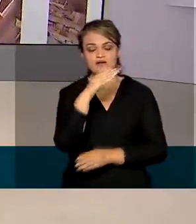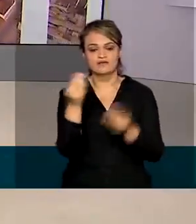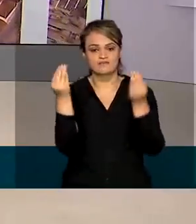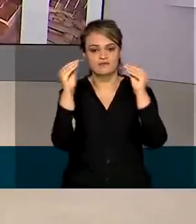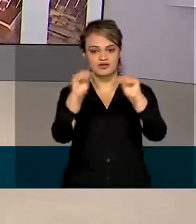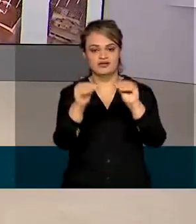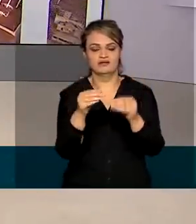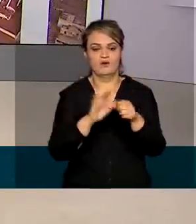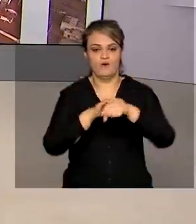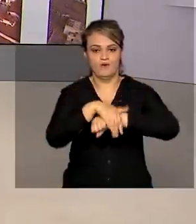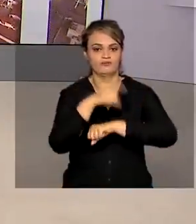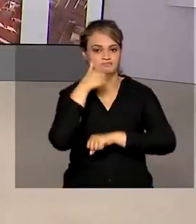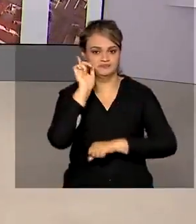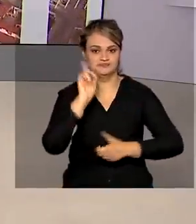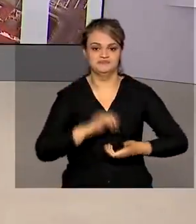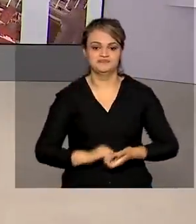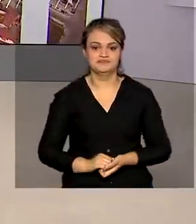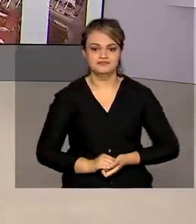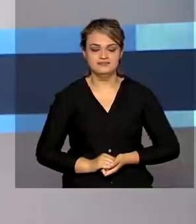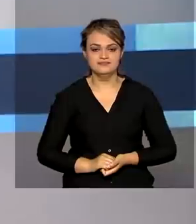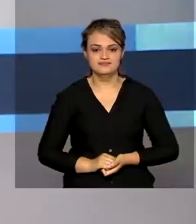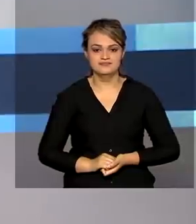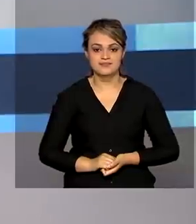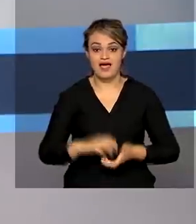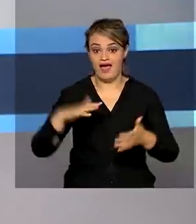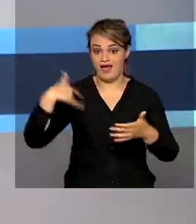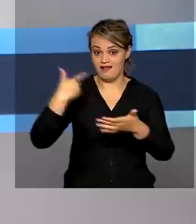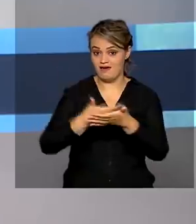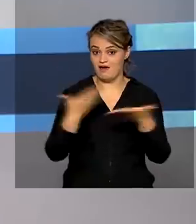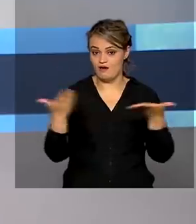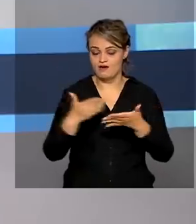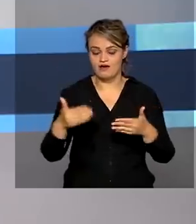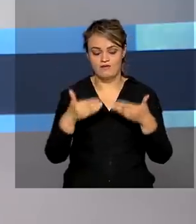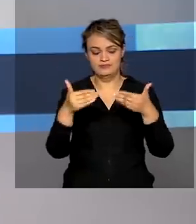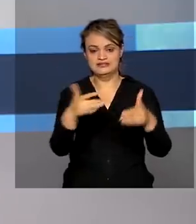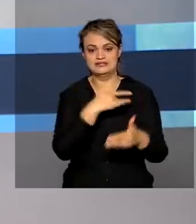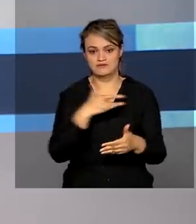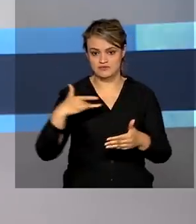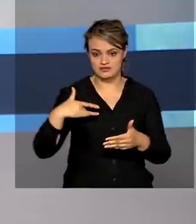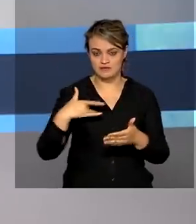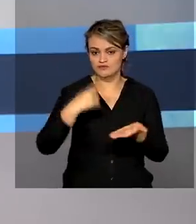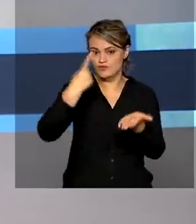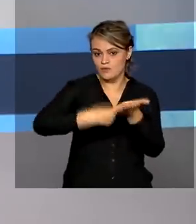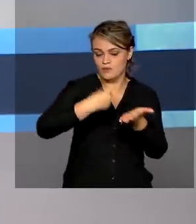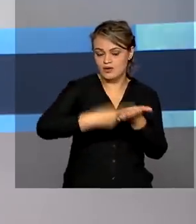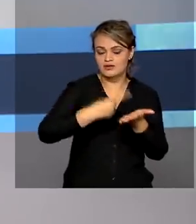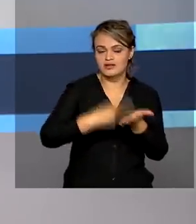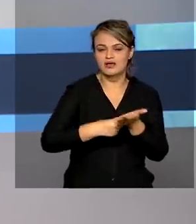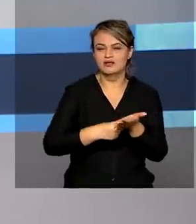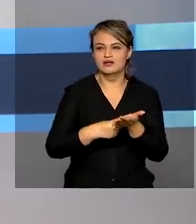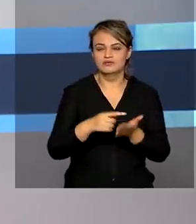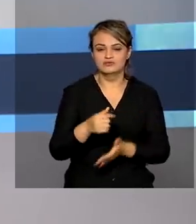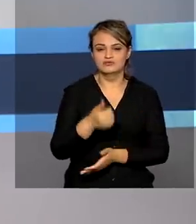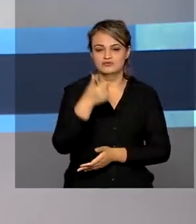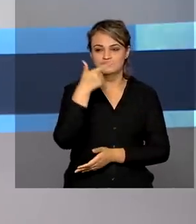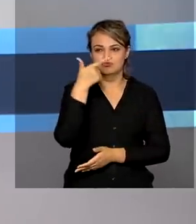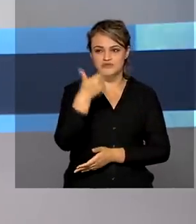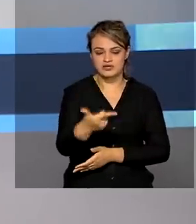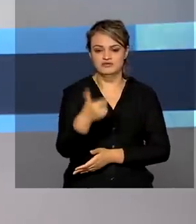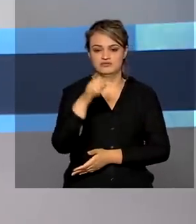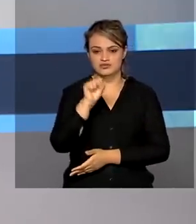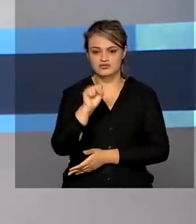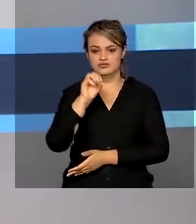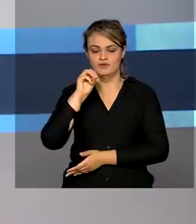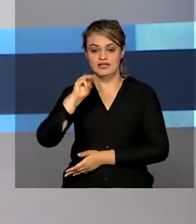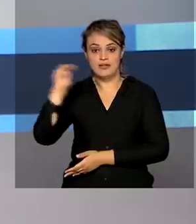publicada na noite de ontem. Até agora, Ministério da Saúde fechou o contrato para a compra de mais de 280 milhões